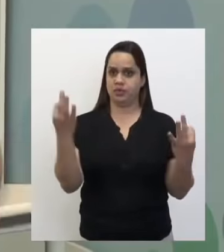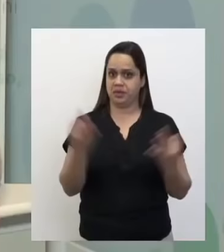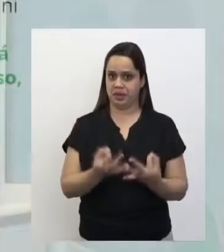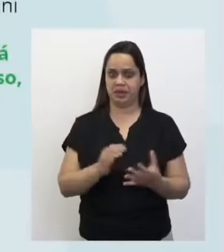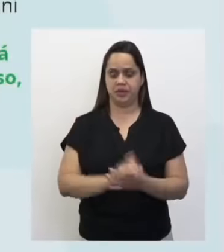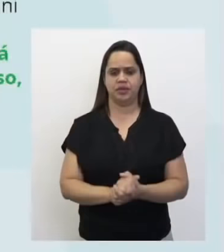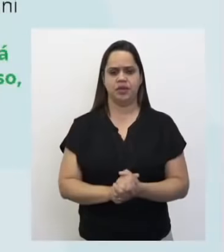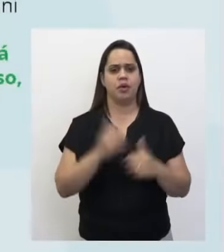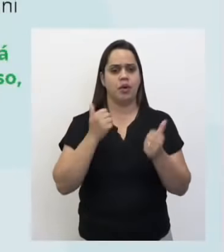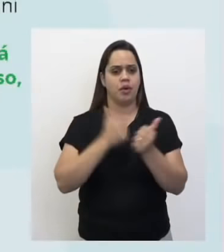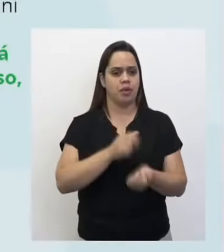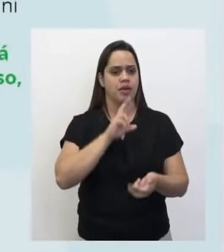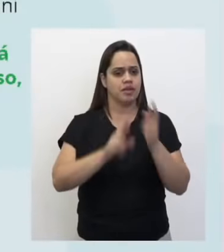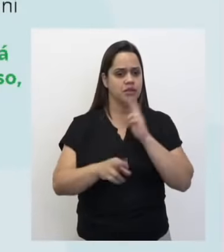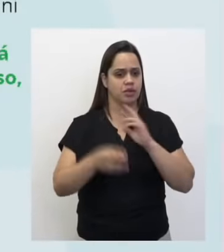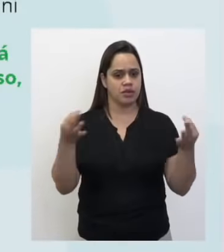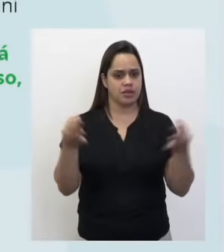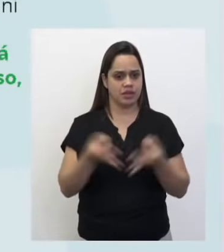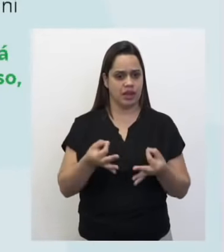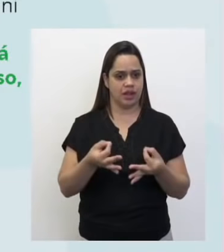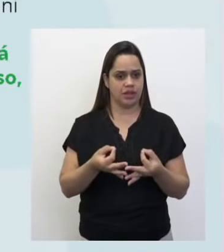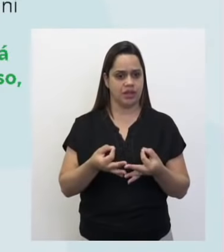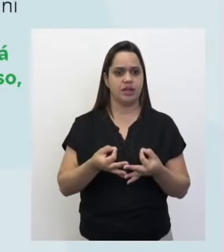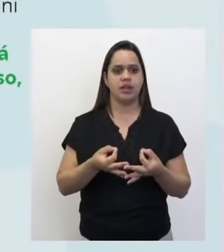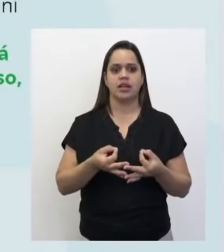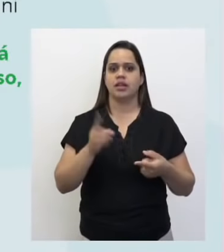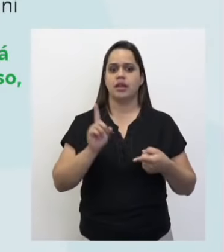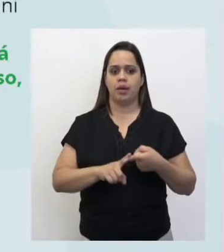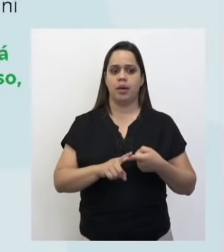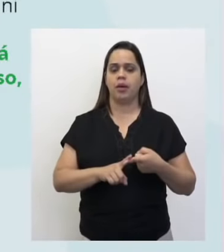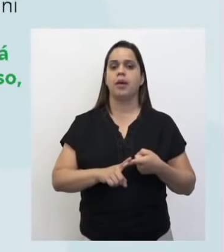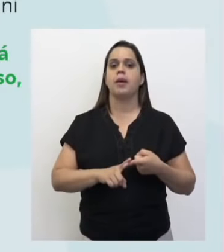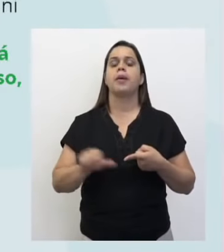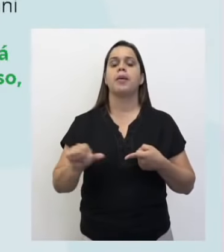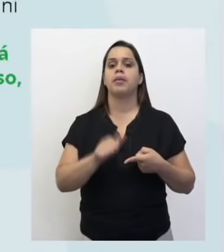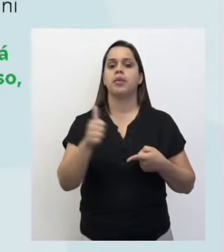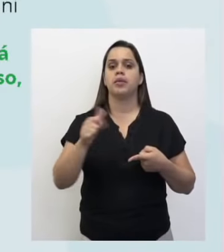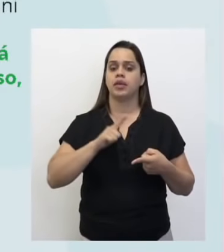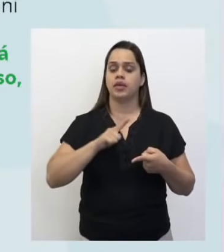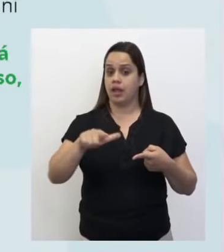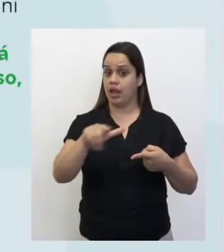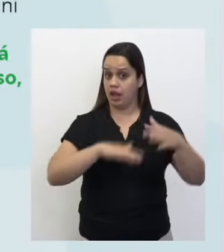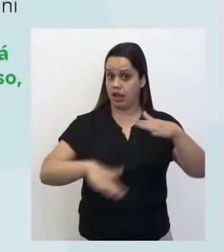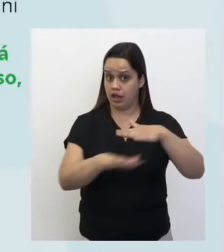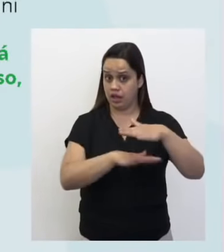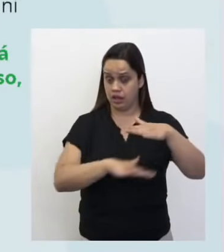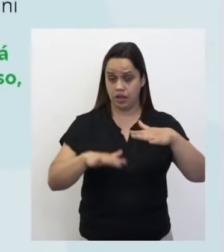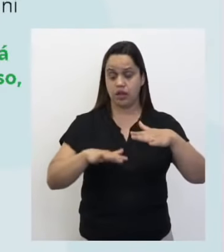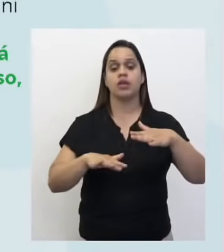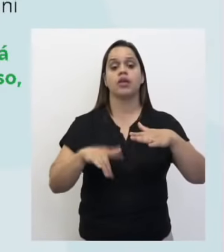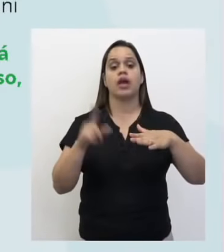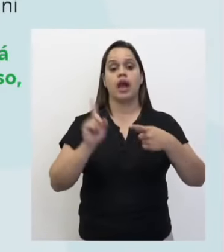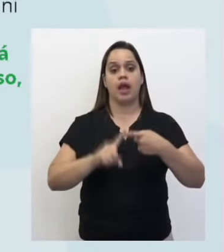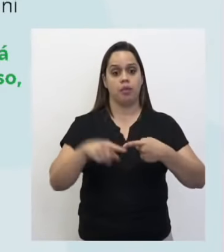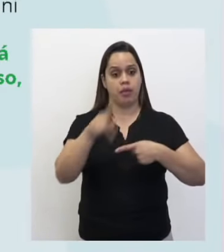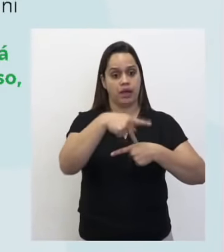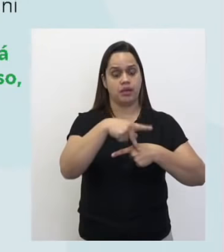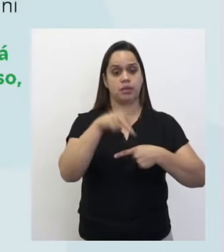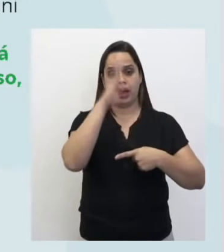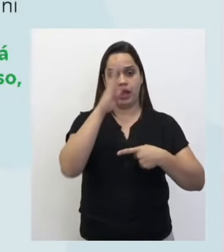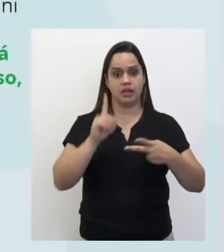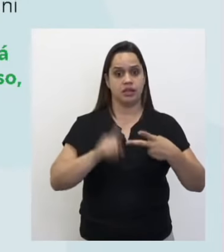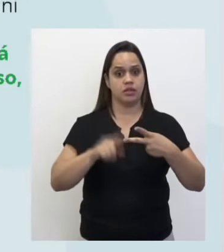tela quais são as respostas corretas. Então nós temos lá a primeira. Quais países têm seu território aqui? Ferguarani, Brasil, Argentina,